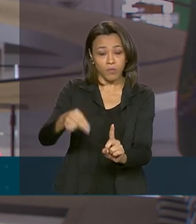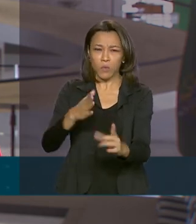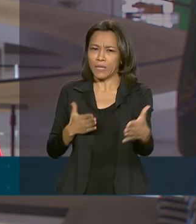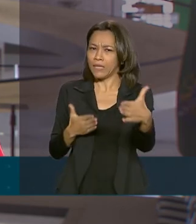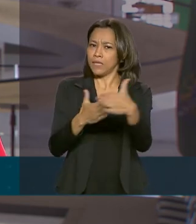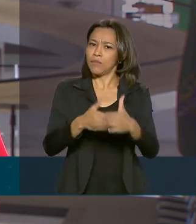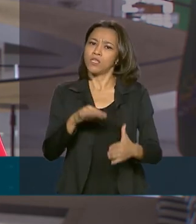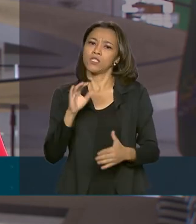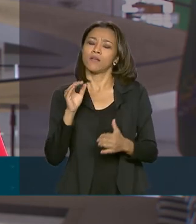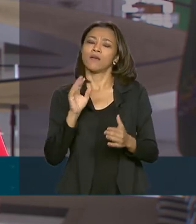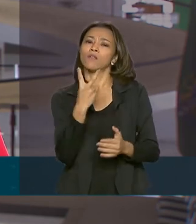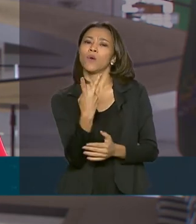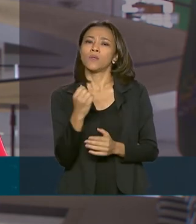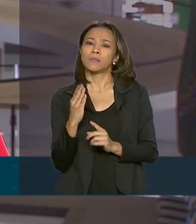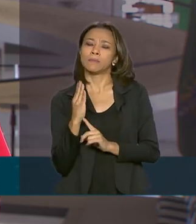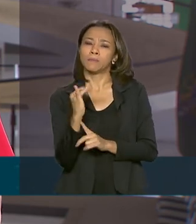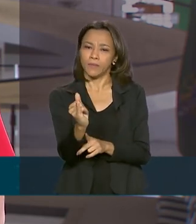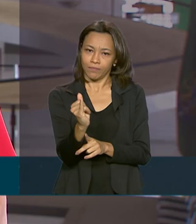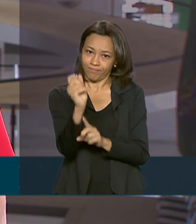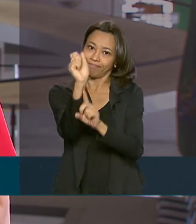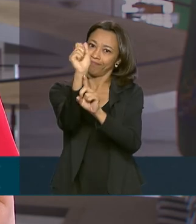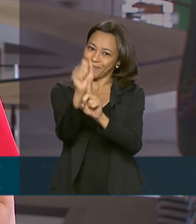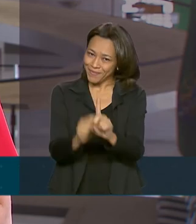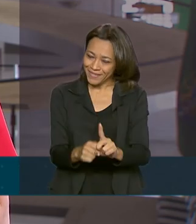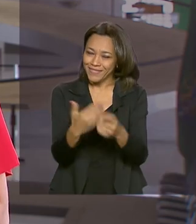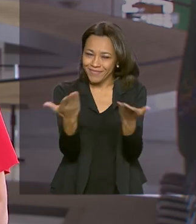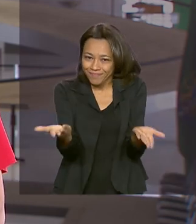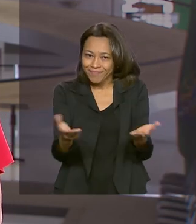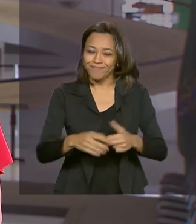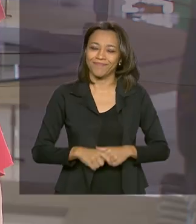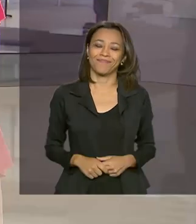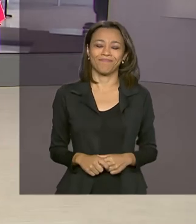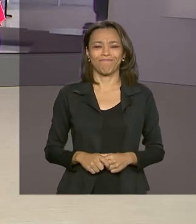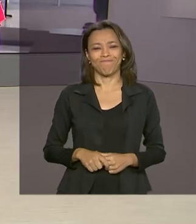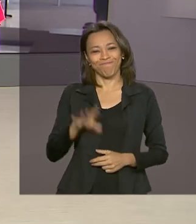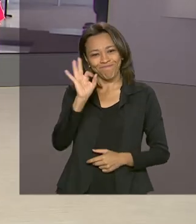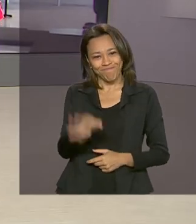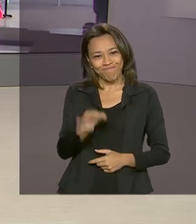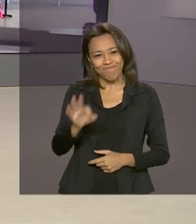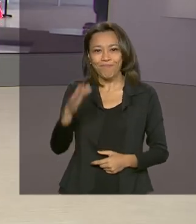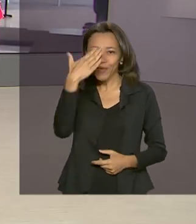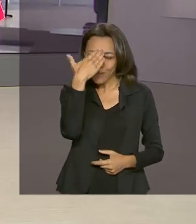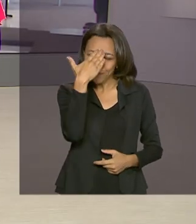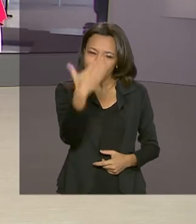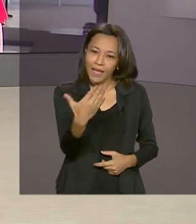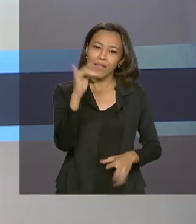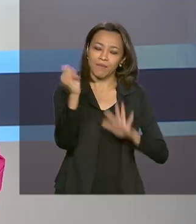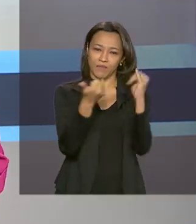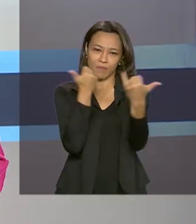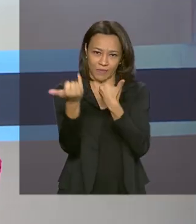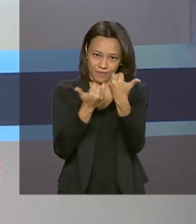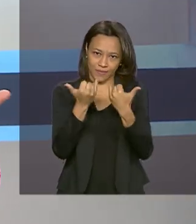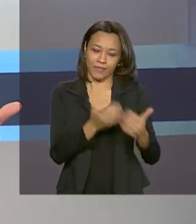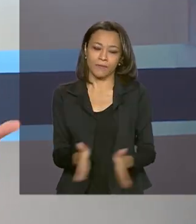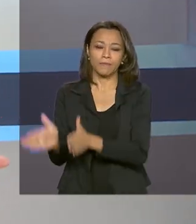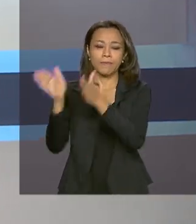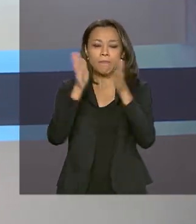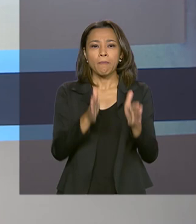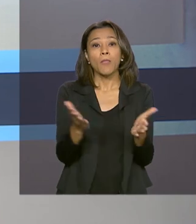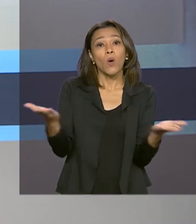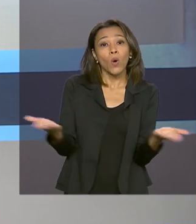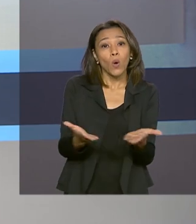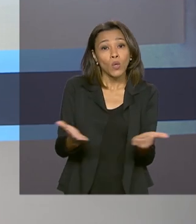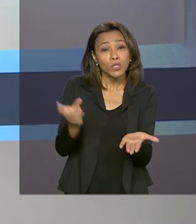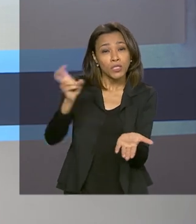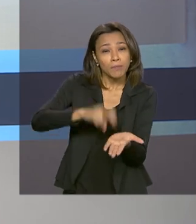de até 2 bilhões de reais por mês. É isso, eu volto com você. Perfeito, Selma. Obrigada pelas suas informações. E hoje, mais